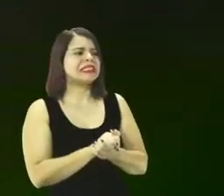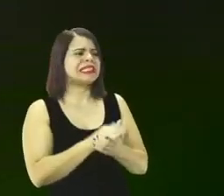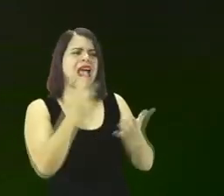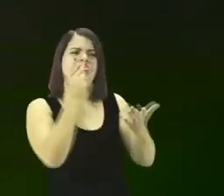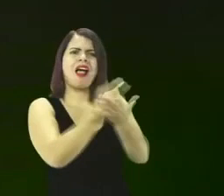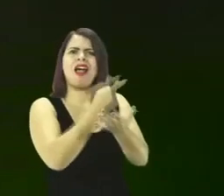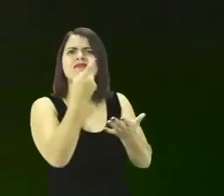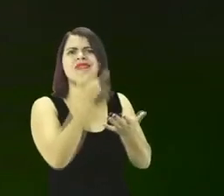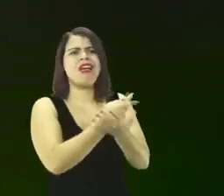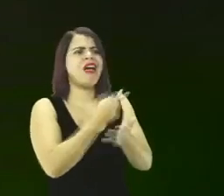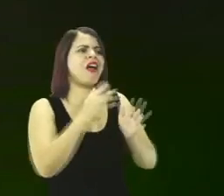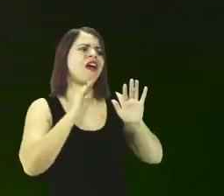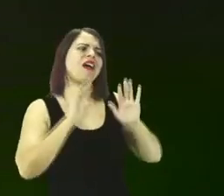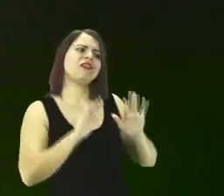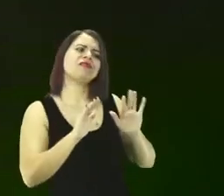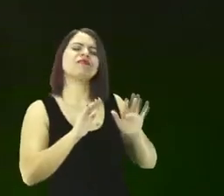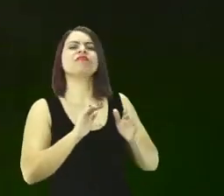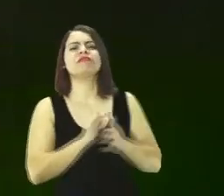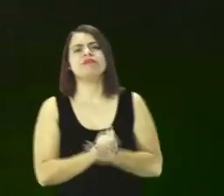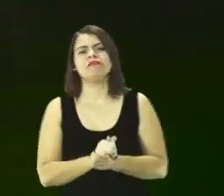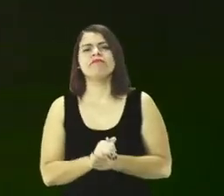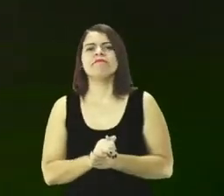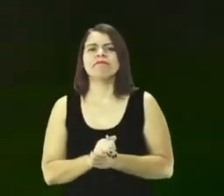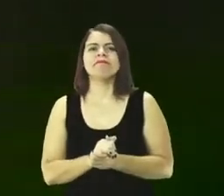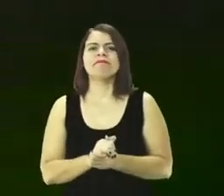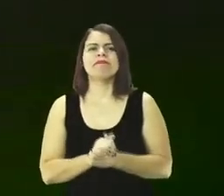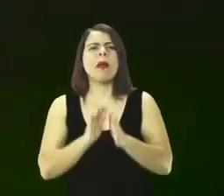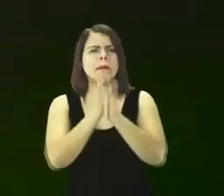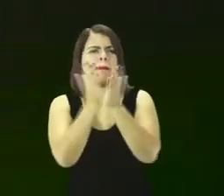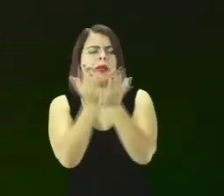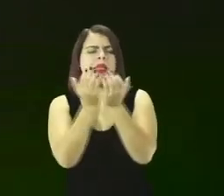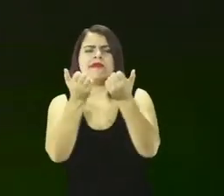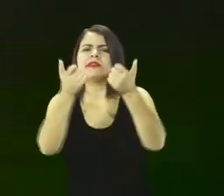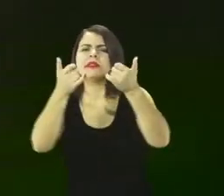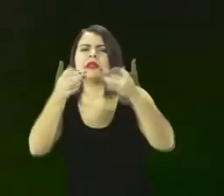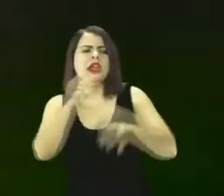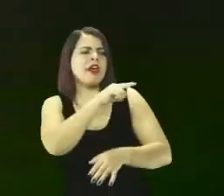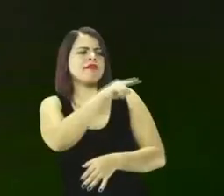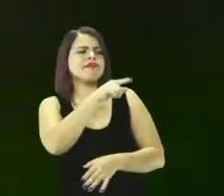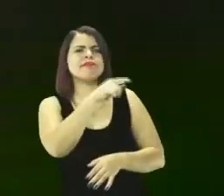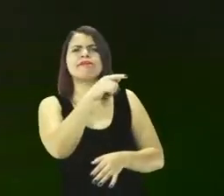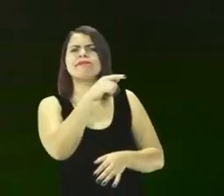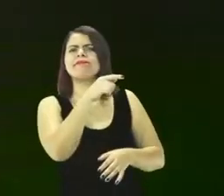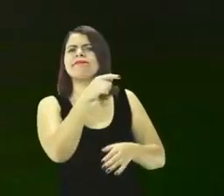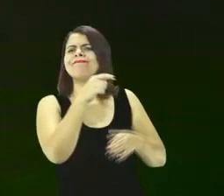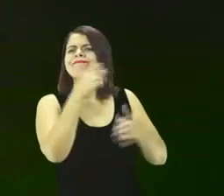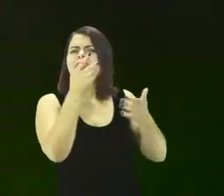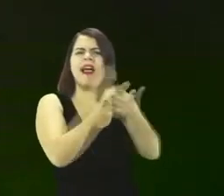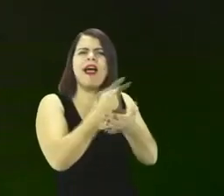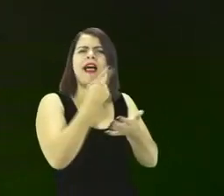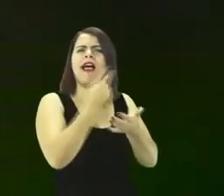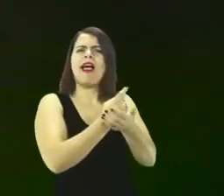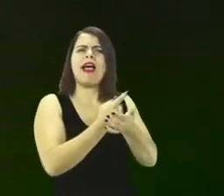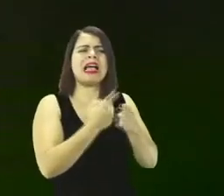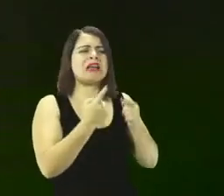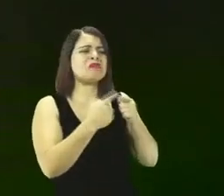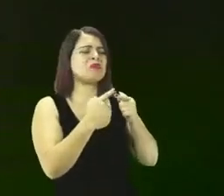errando. Errais, diz as traduções mais tradicionais. Errais não conhecendo.